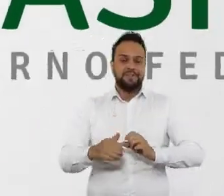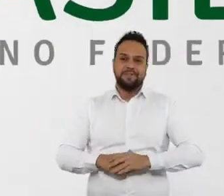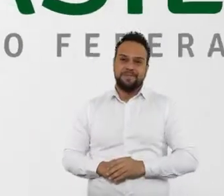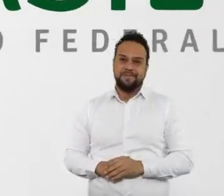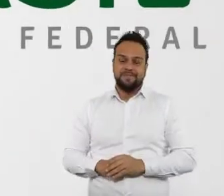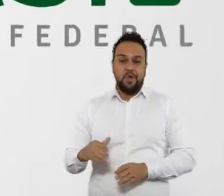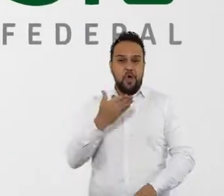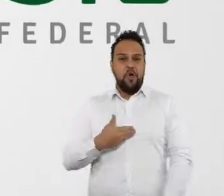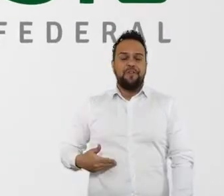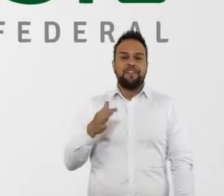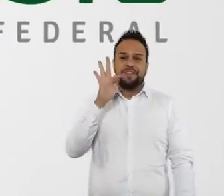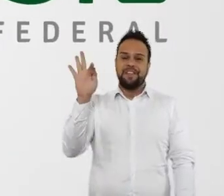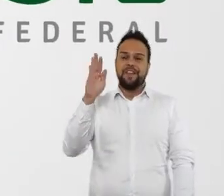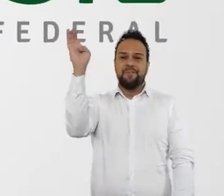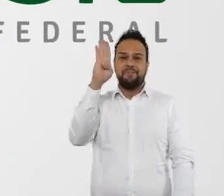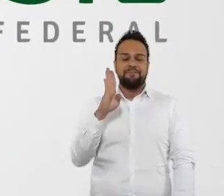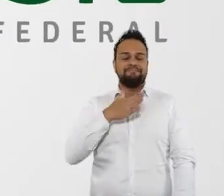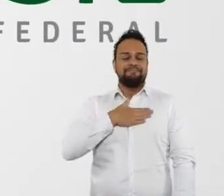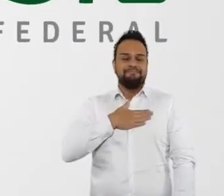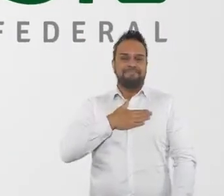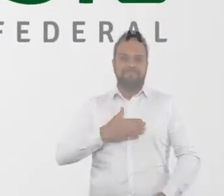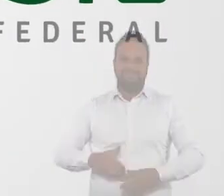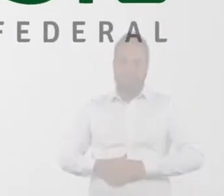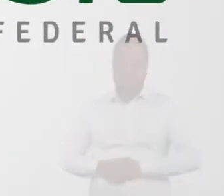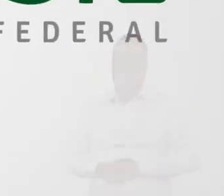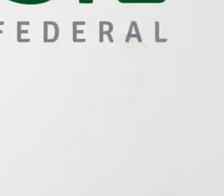Governo federal, Pátria Amada Brasil.